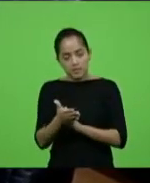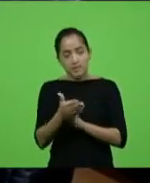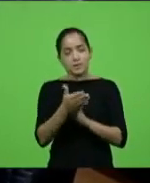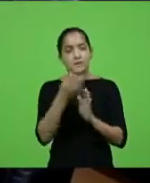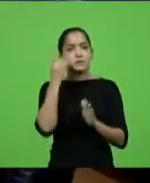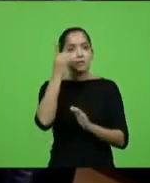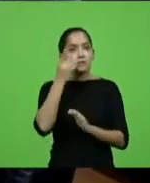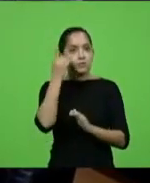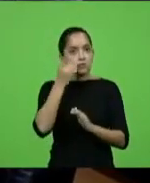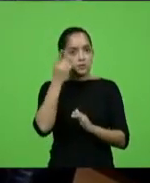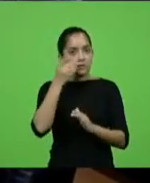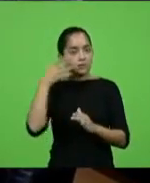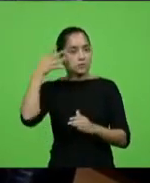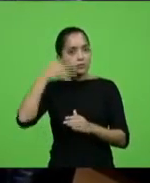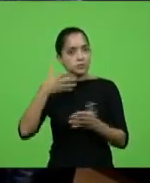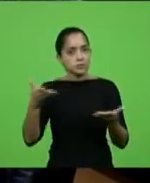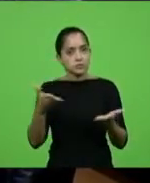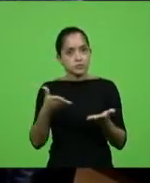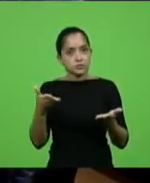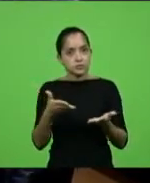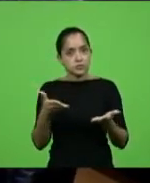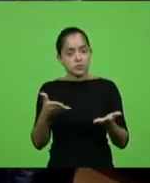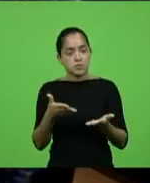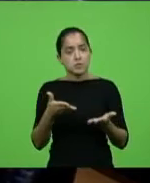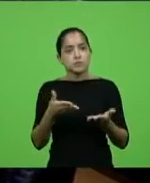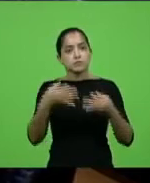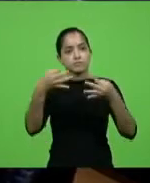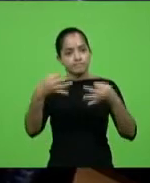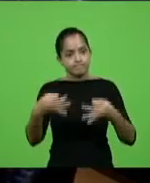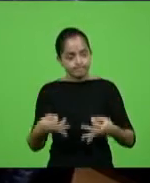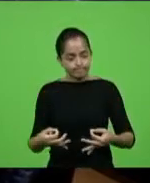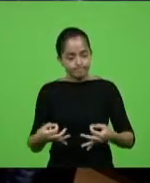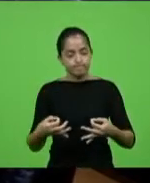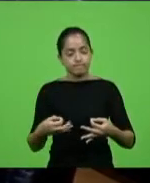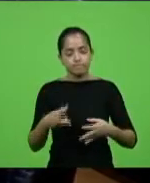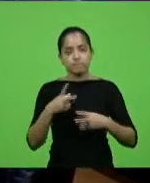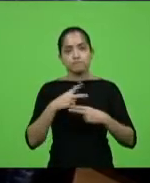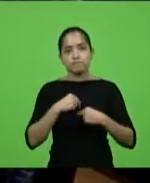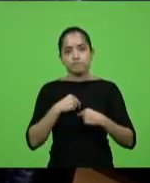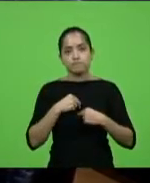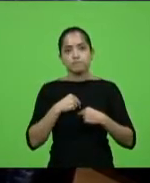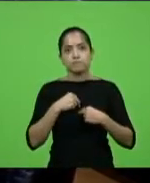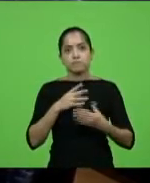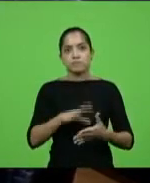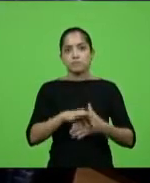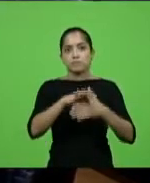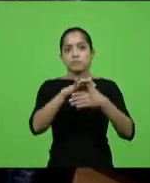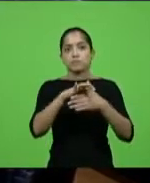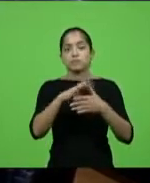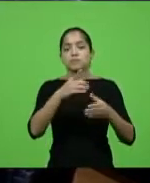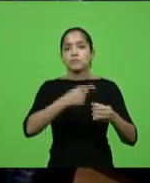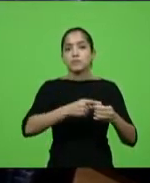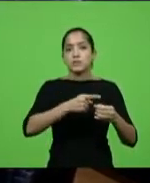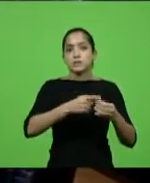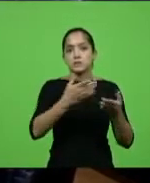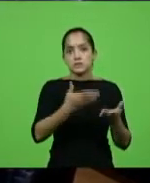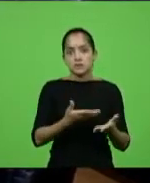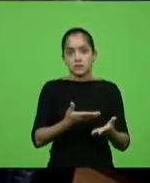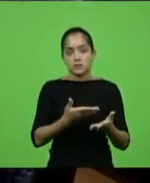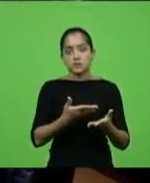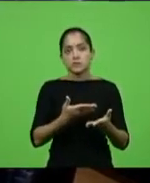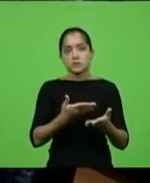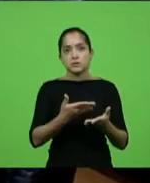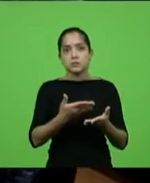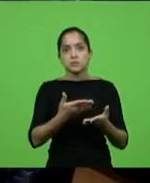manifestação justa e meritória, tanto para as lideranças quanto para o município e para o nosso